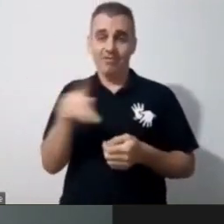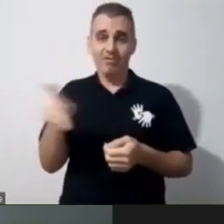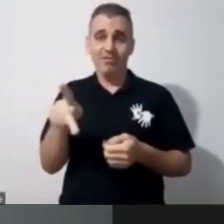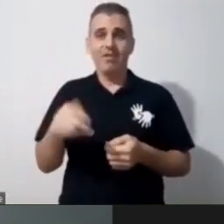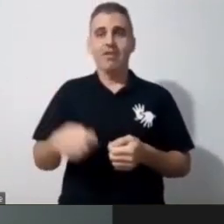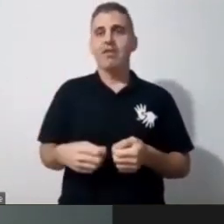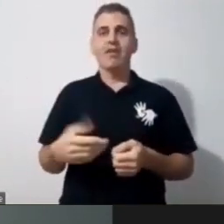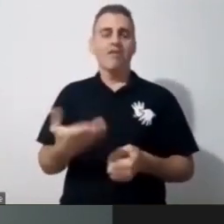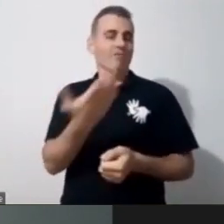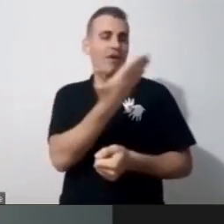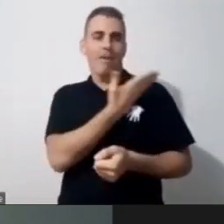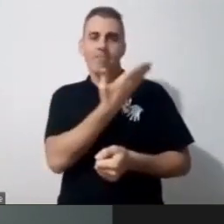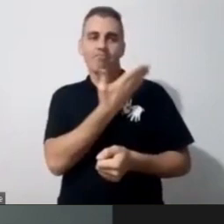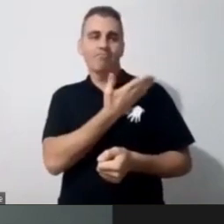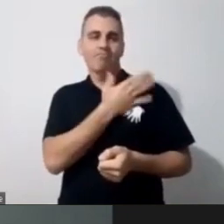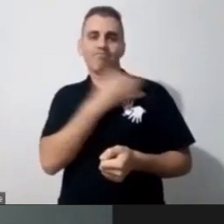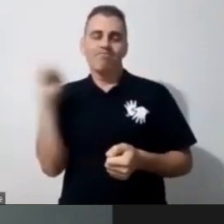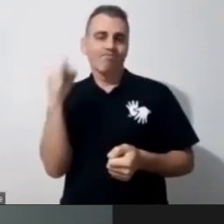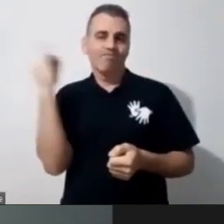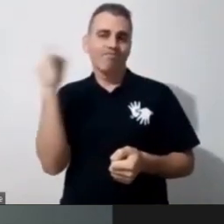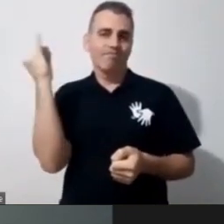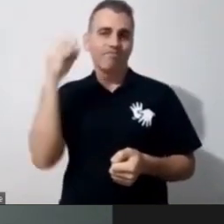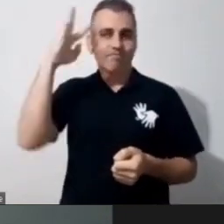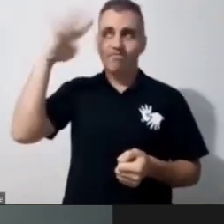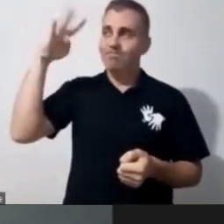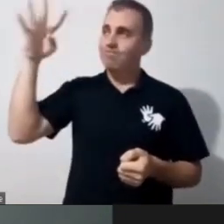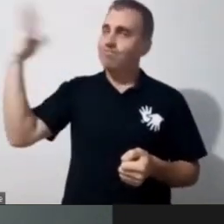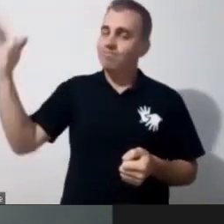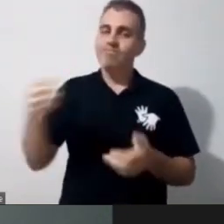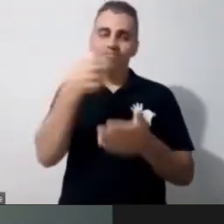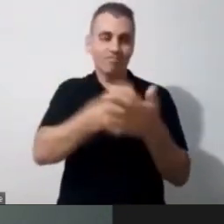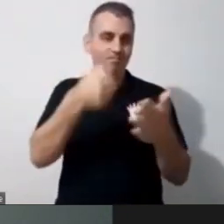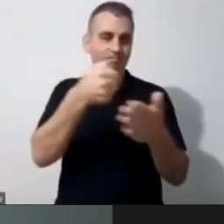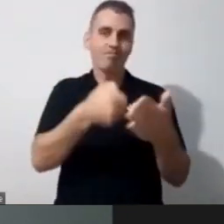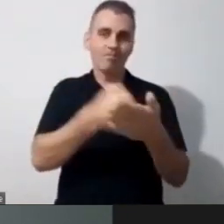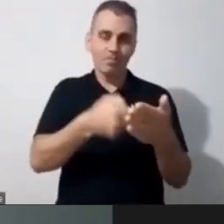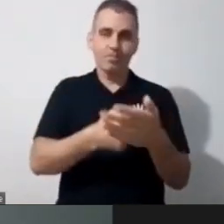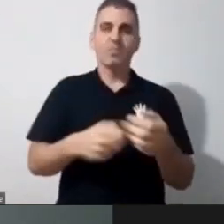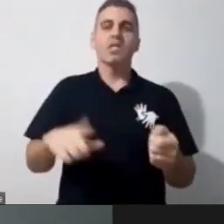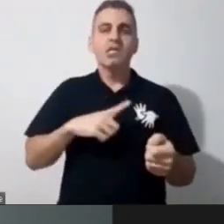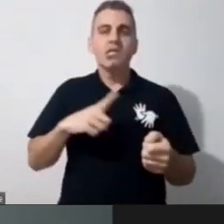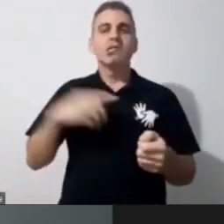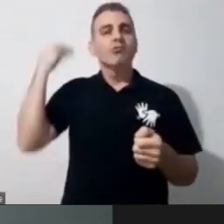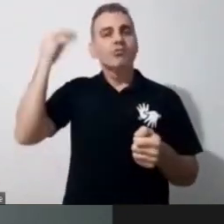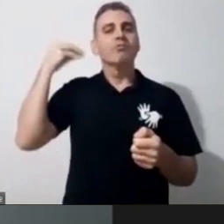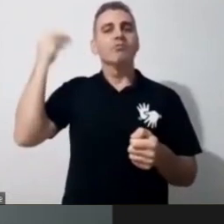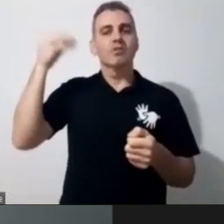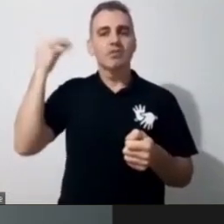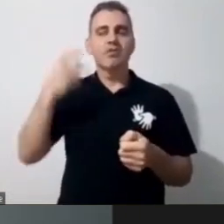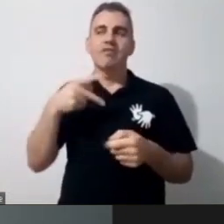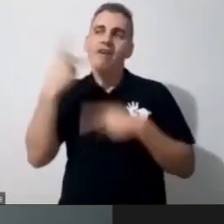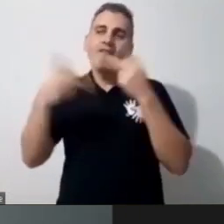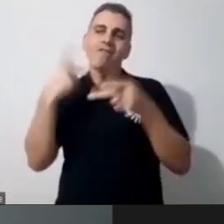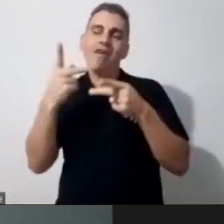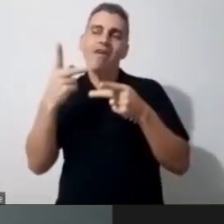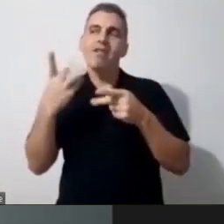uma grande colega, amiga, que traz também uma experiência, que sempre fala com o coração, eu acho que tem